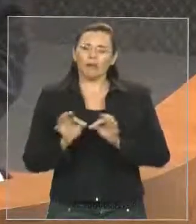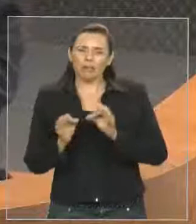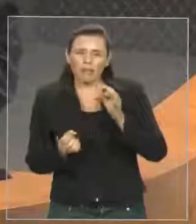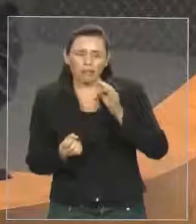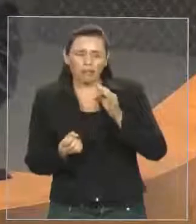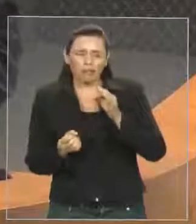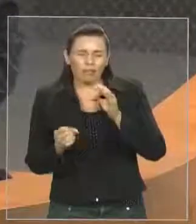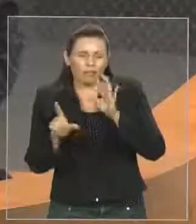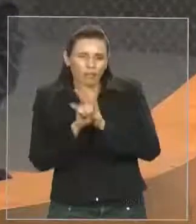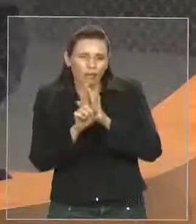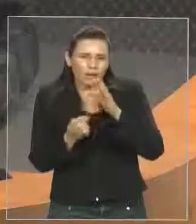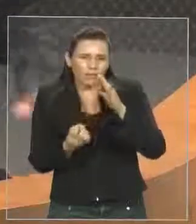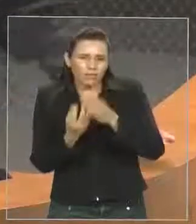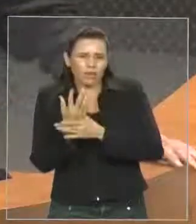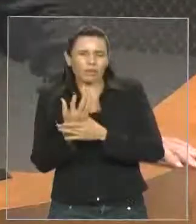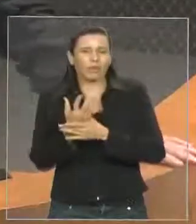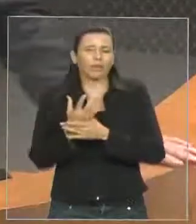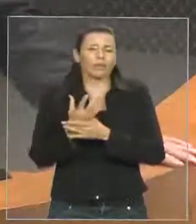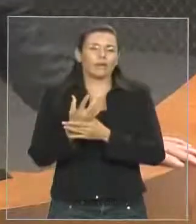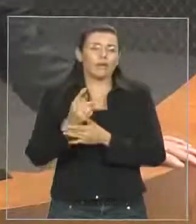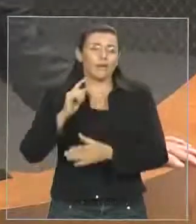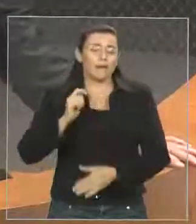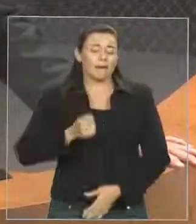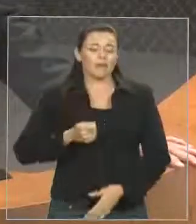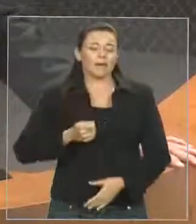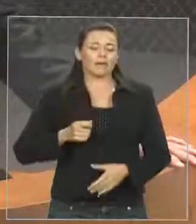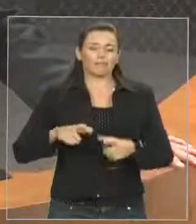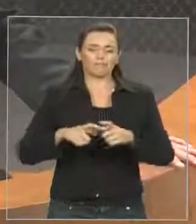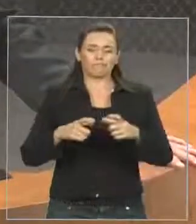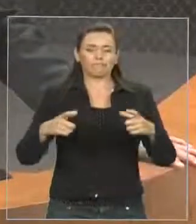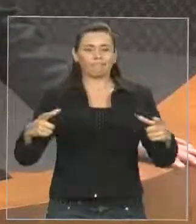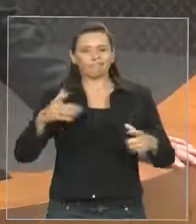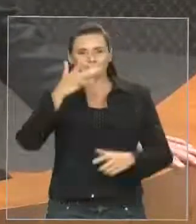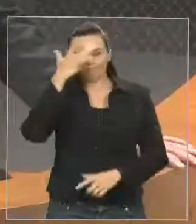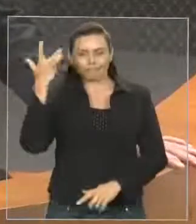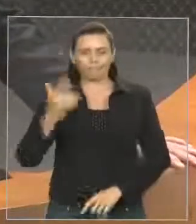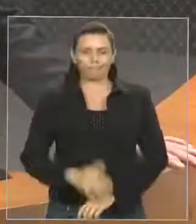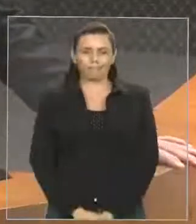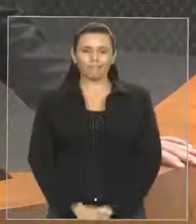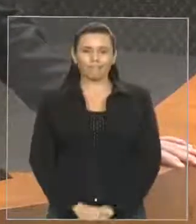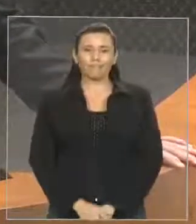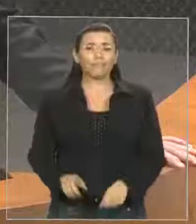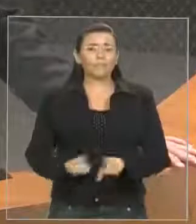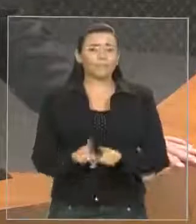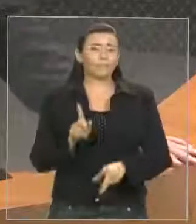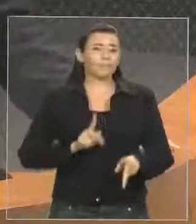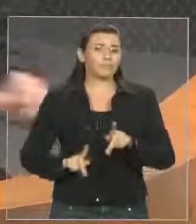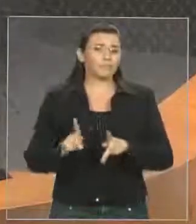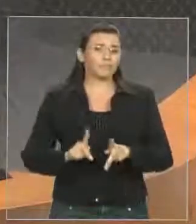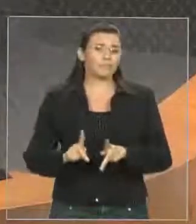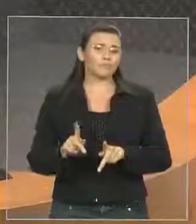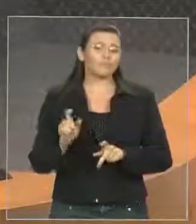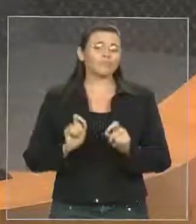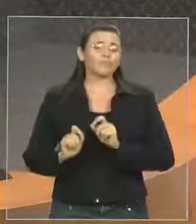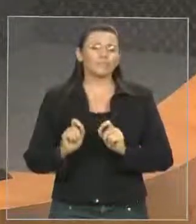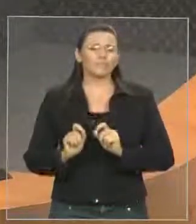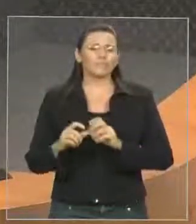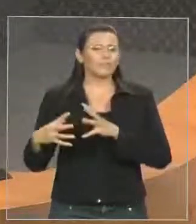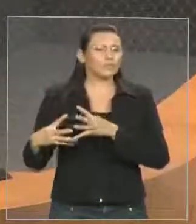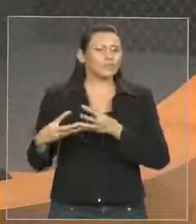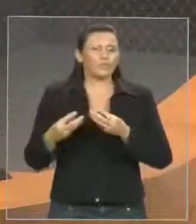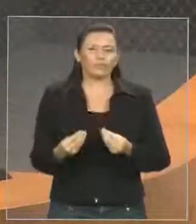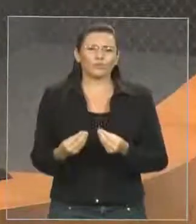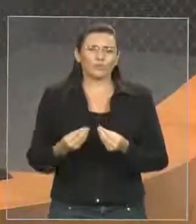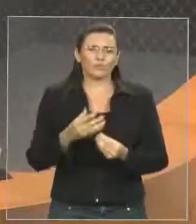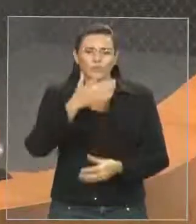O Conselho de Cidadãos eleito da Assembleia do Povo também era uma simbologia, tudo isso feito por